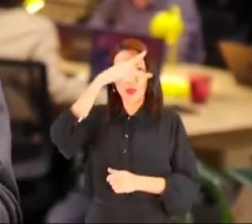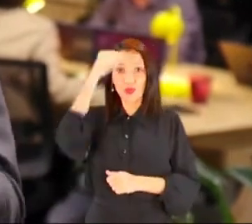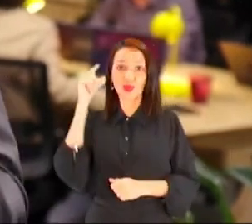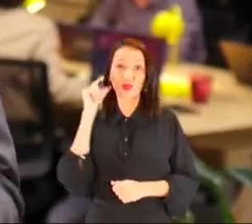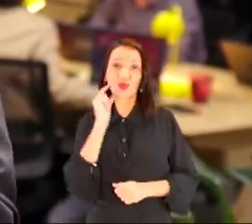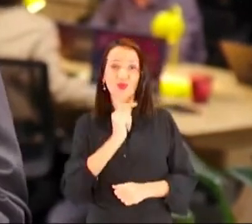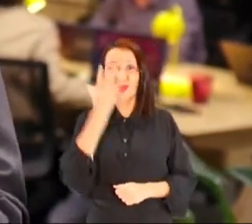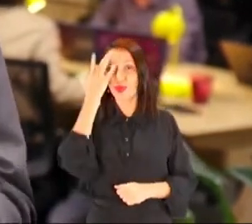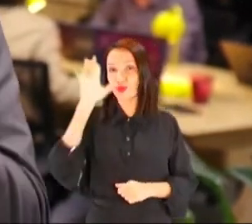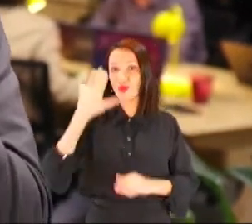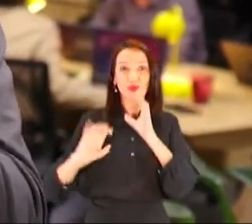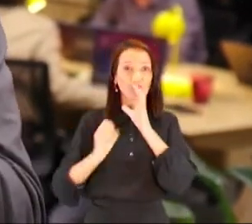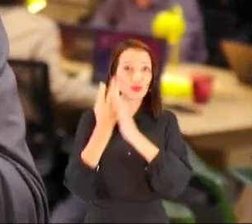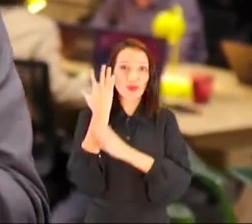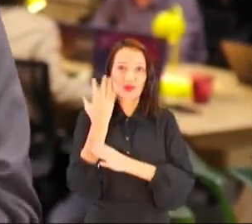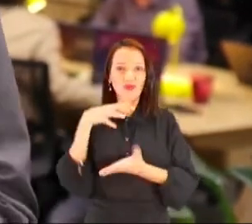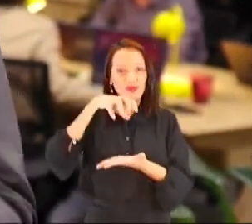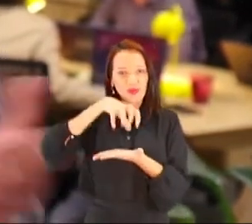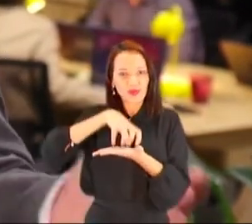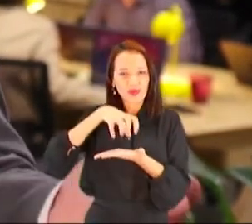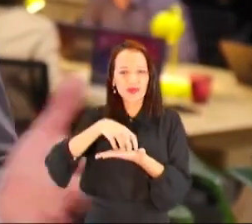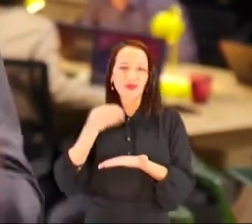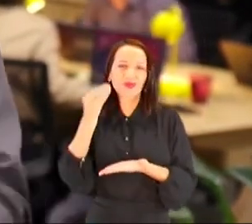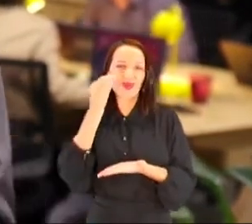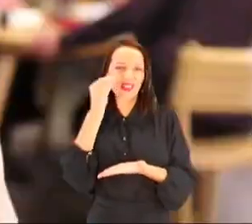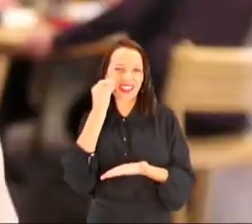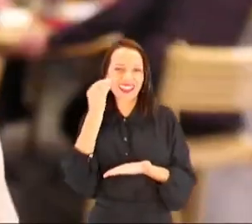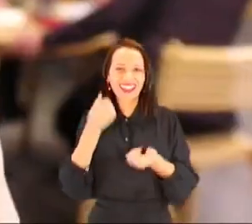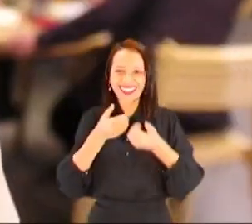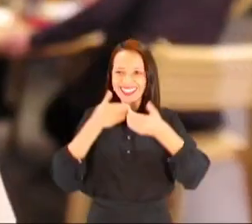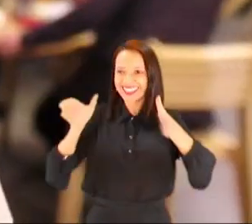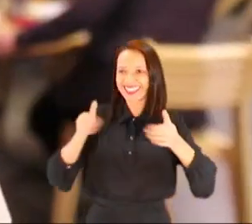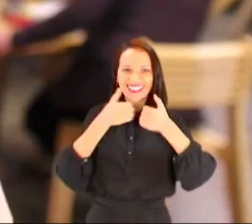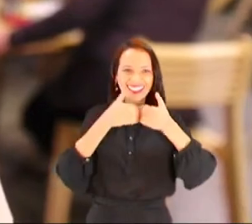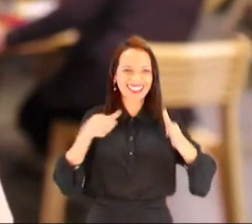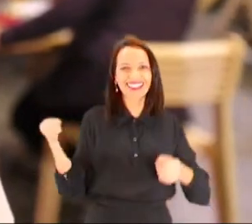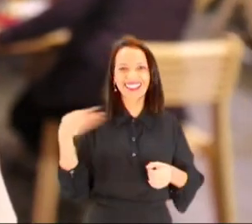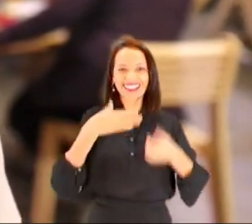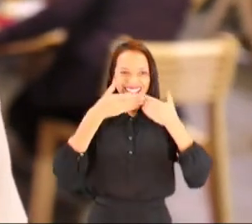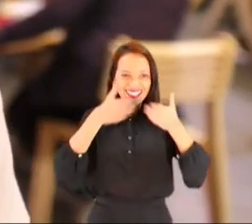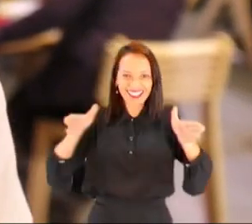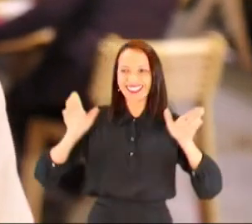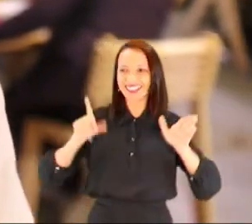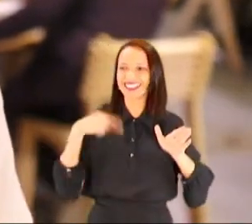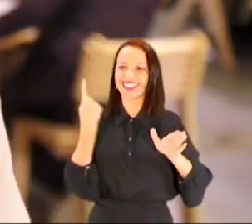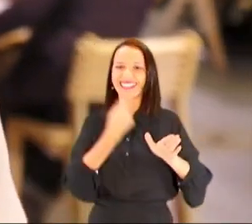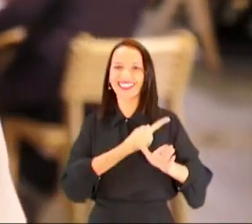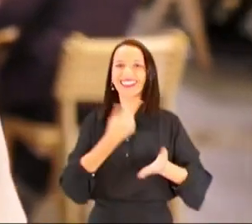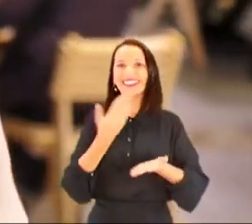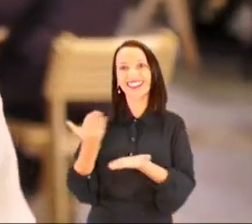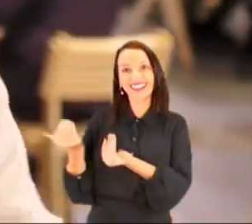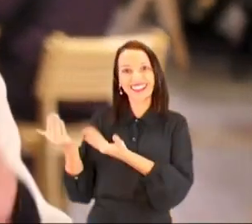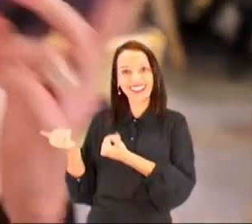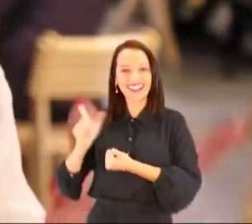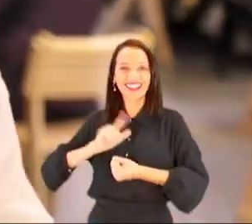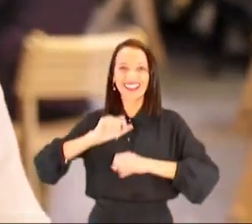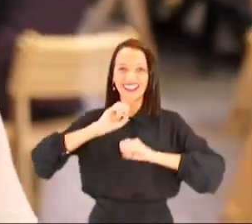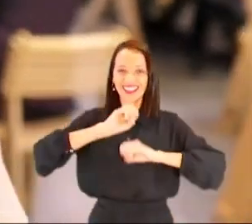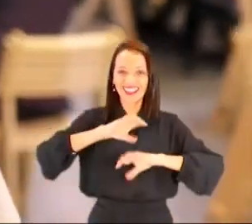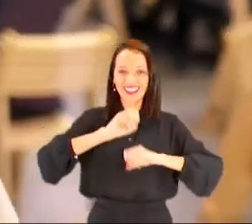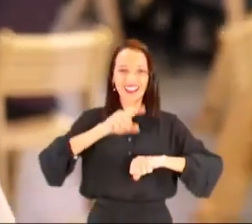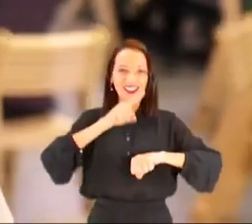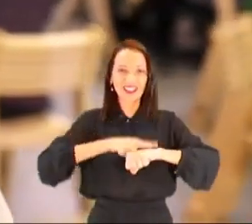exames e consultas que o Ricardo Nunes não soube resolver. Como o centro de oportunidades, que vai abrir novos